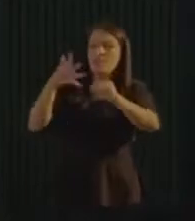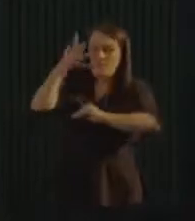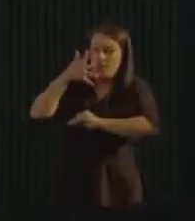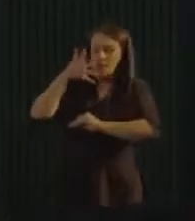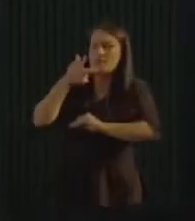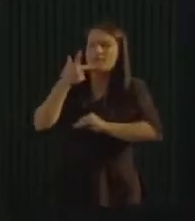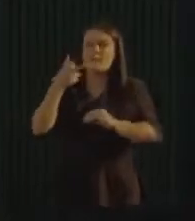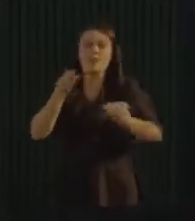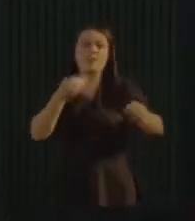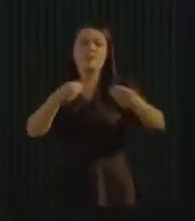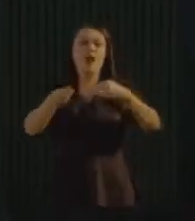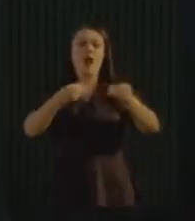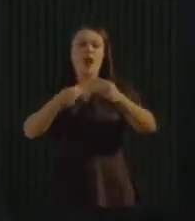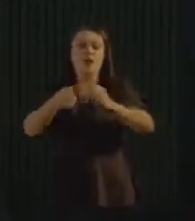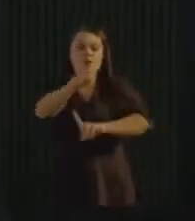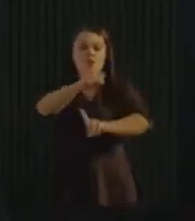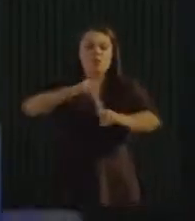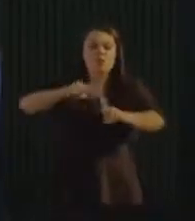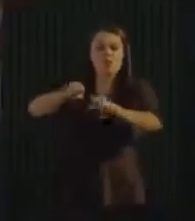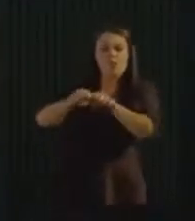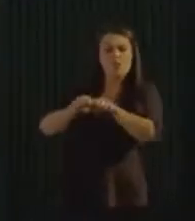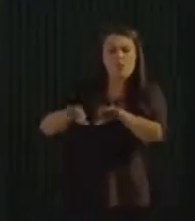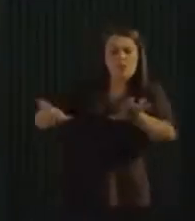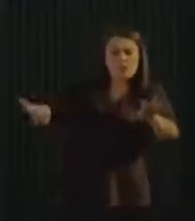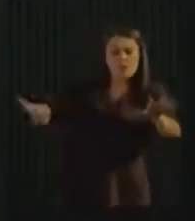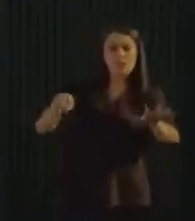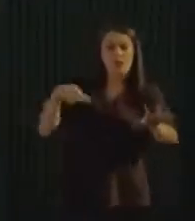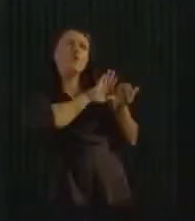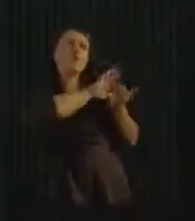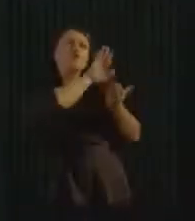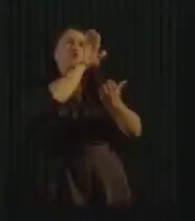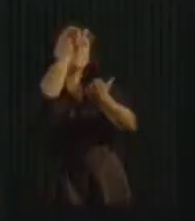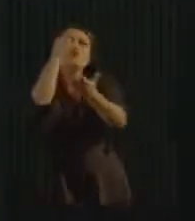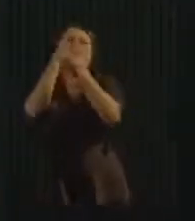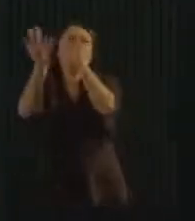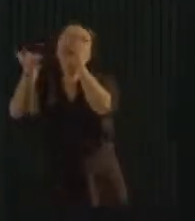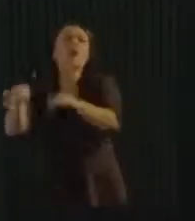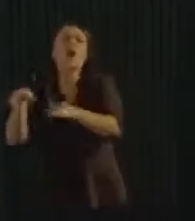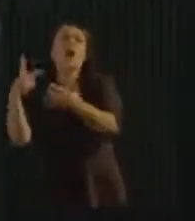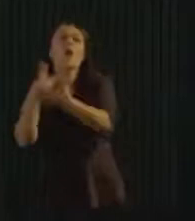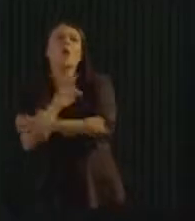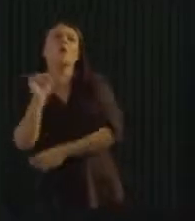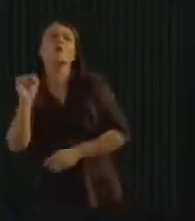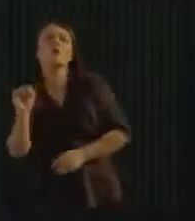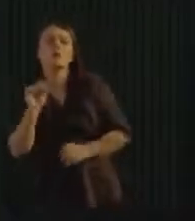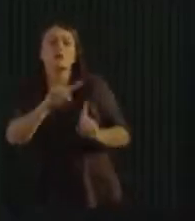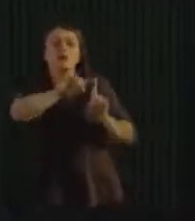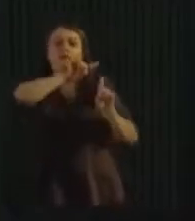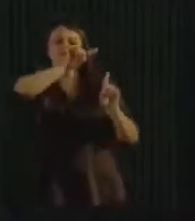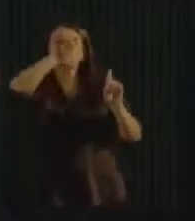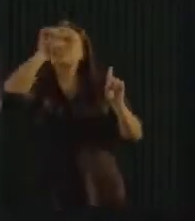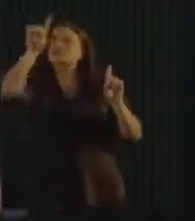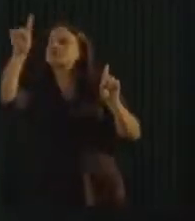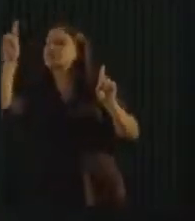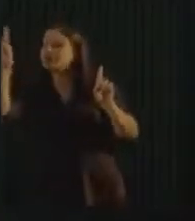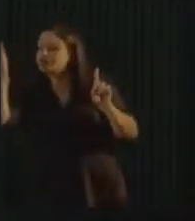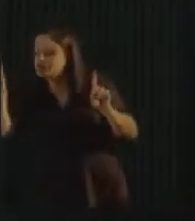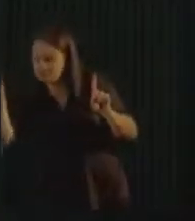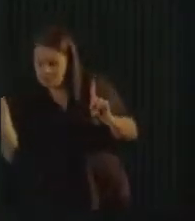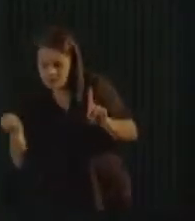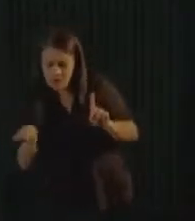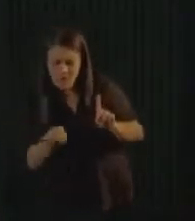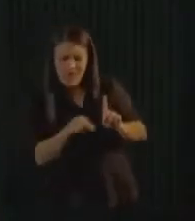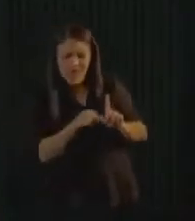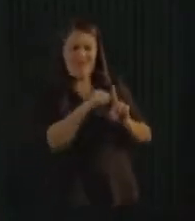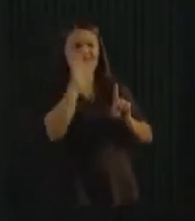chama plástico social, esse projeto tem por objetivo fazer com que cada residência separe